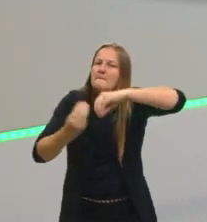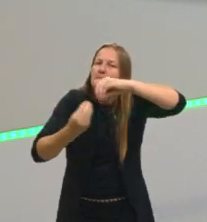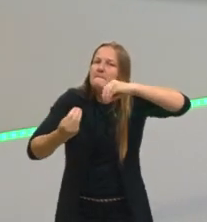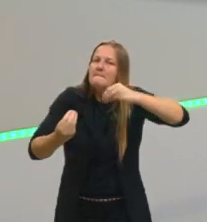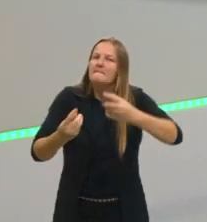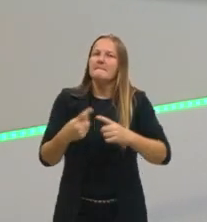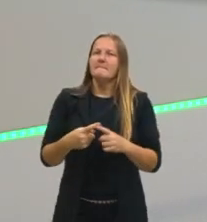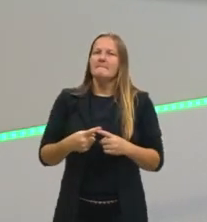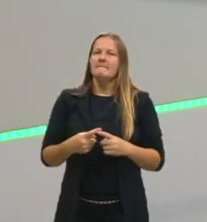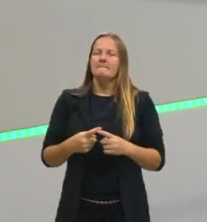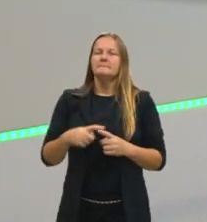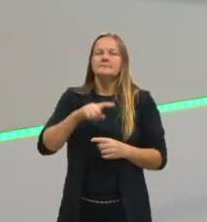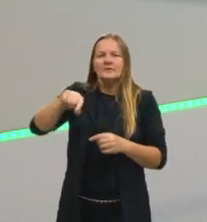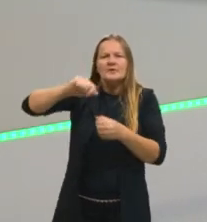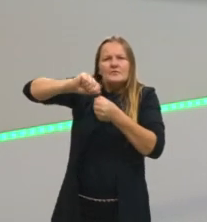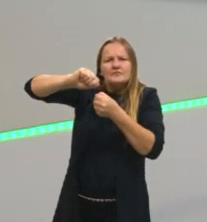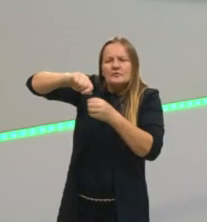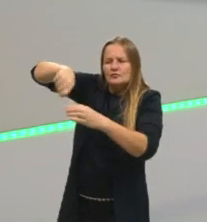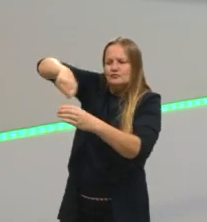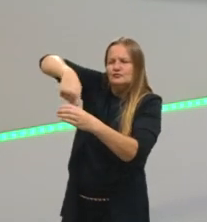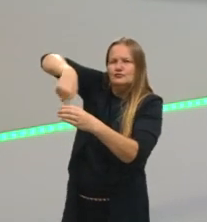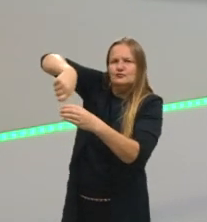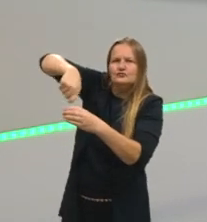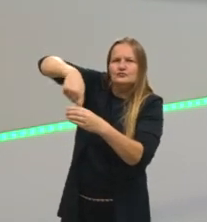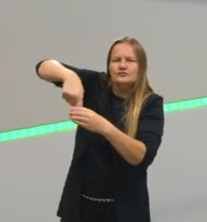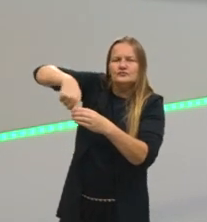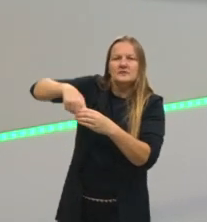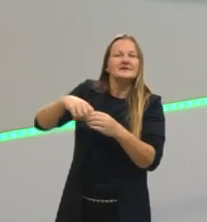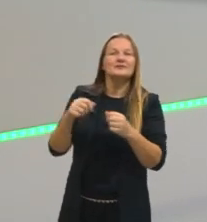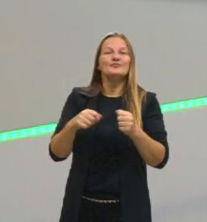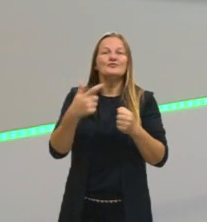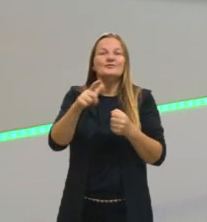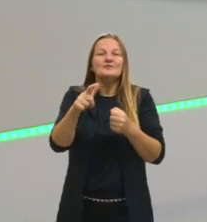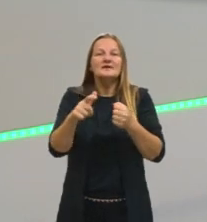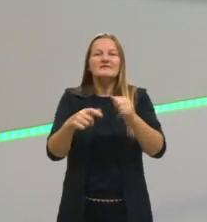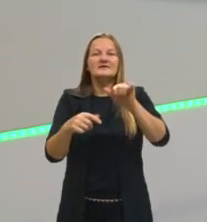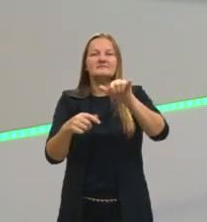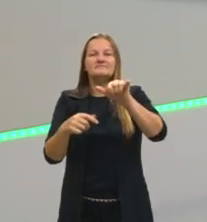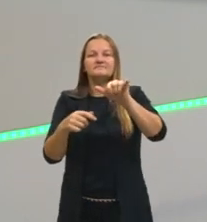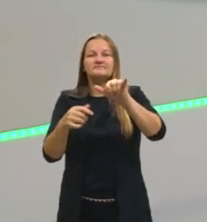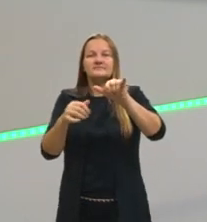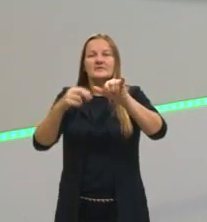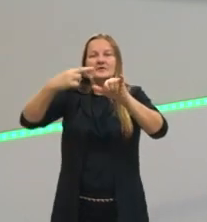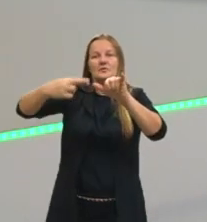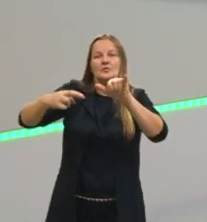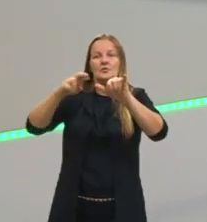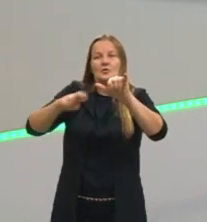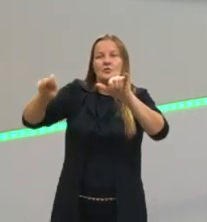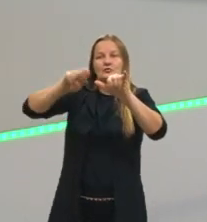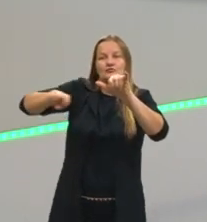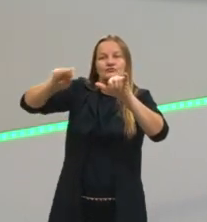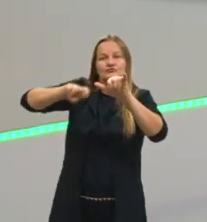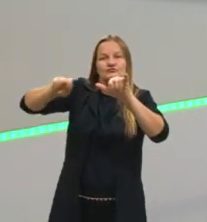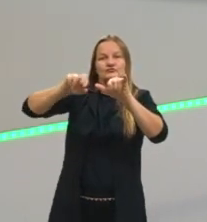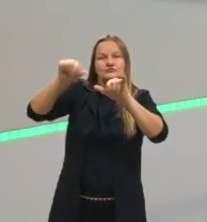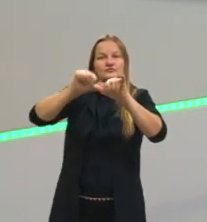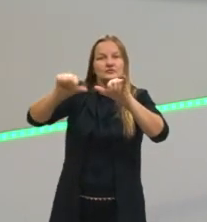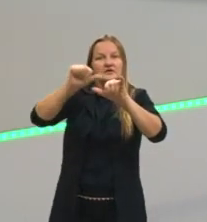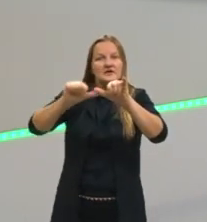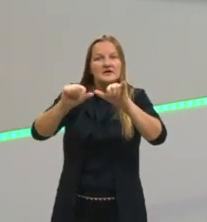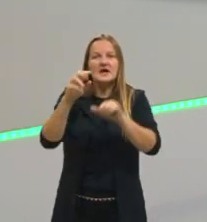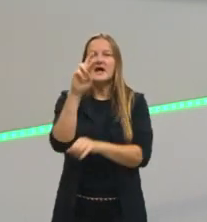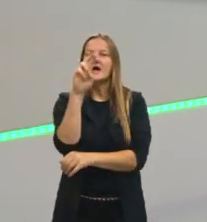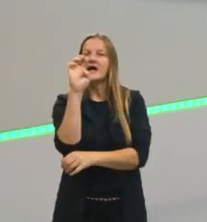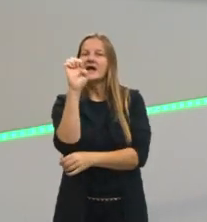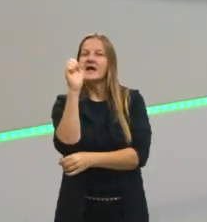fato de o que nós fizemos ali, a gente não realizou uma reação química. A gente refez uma mistura, tá? A gente só